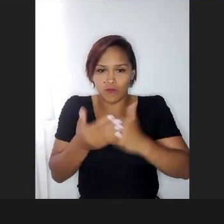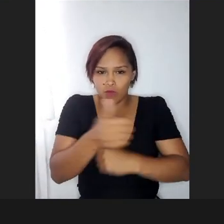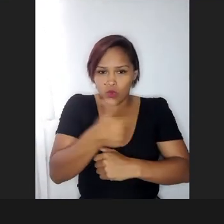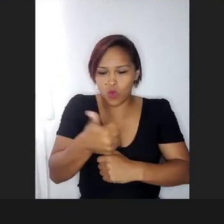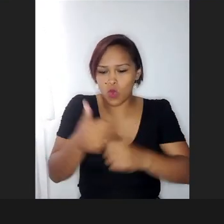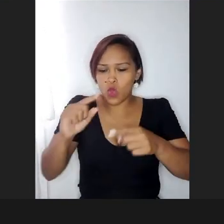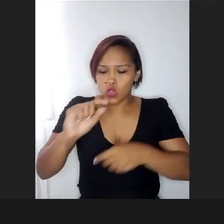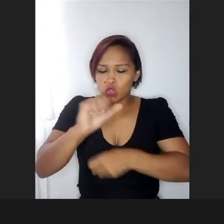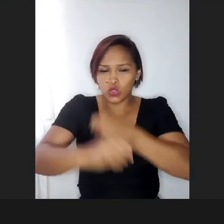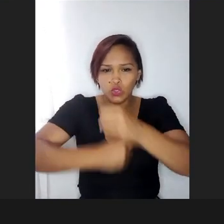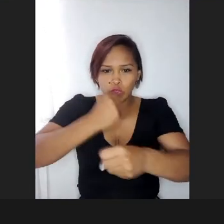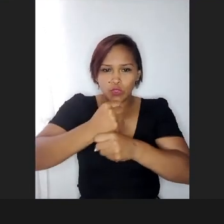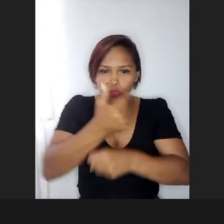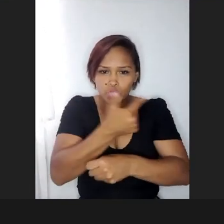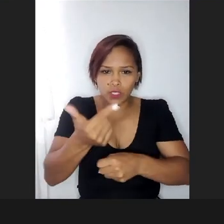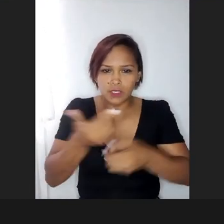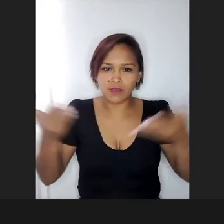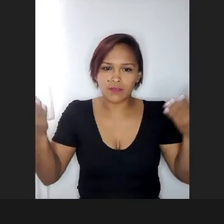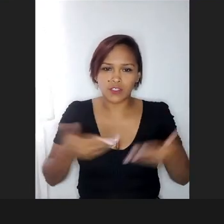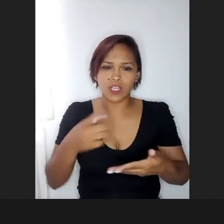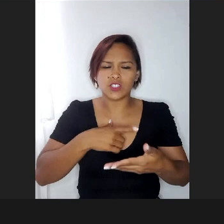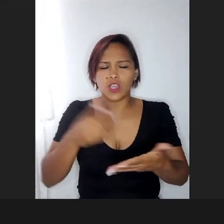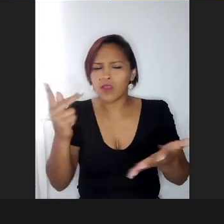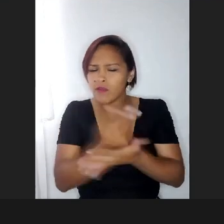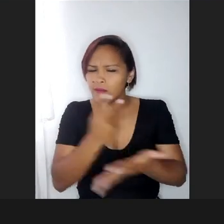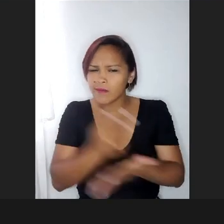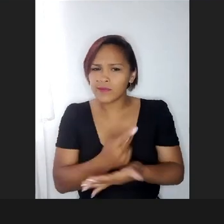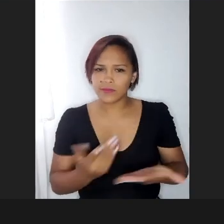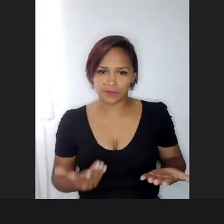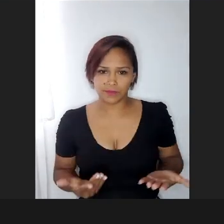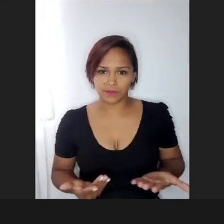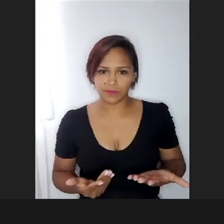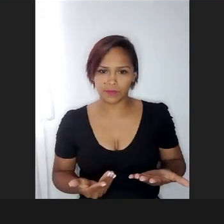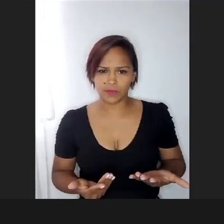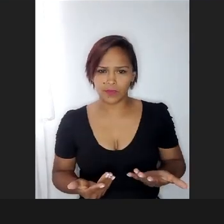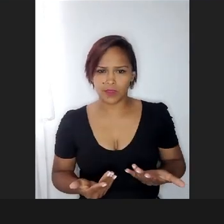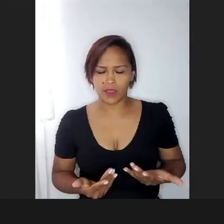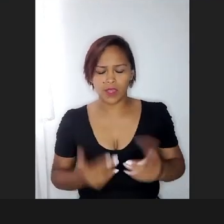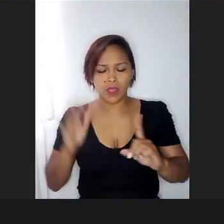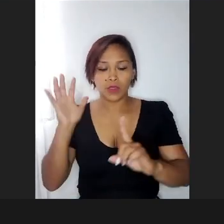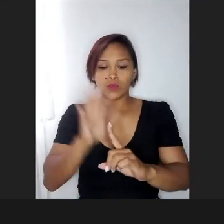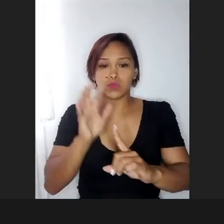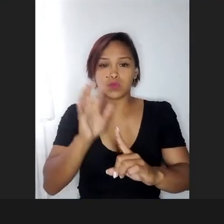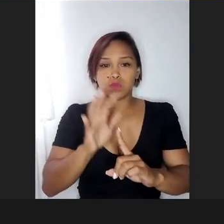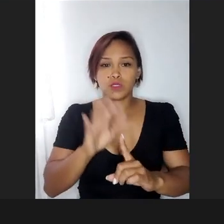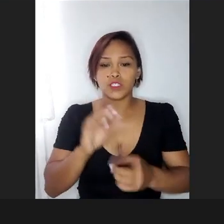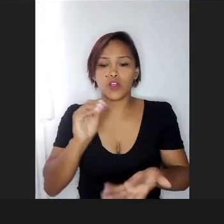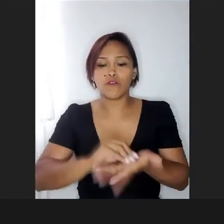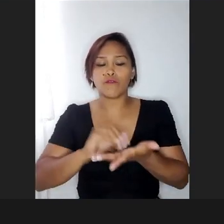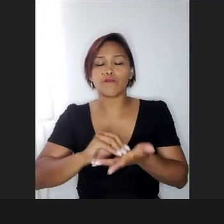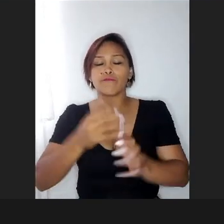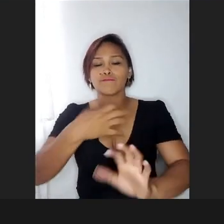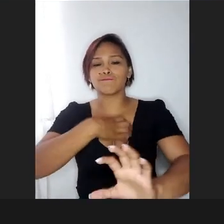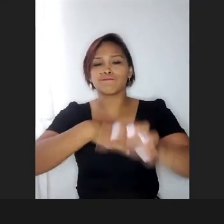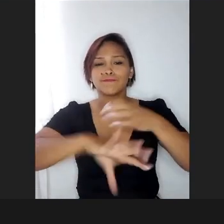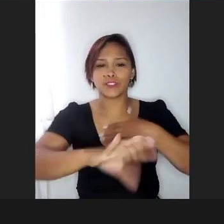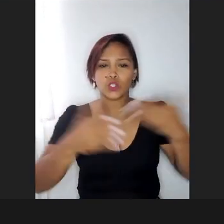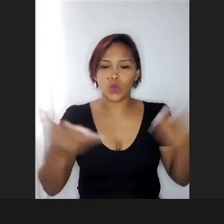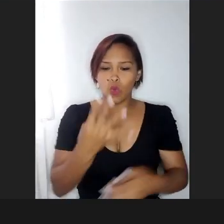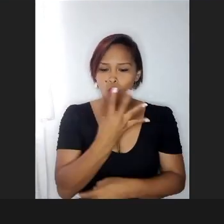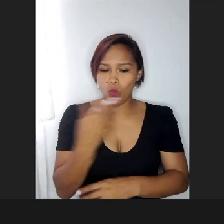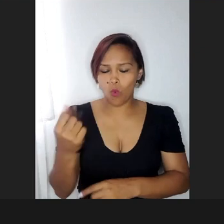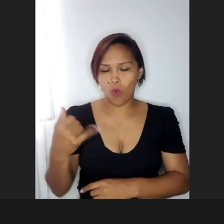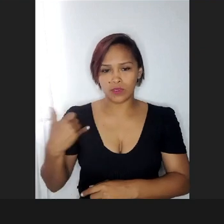anos, e já tinha algo de errado, é muita pressão e falta de empatia, hoje com quatro anos